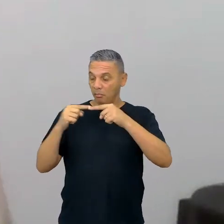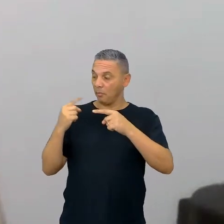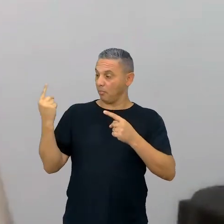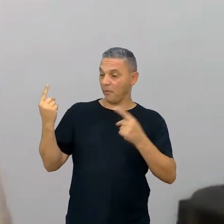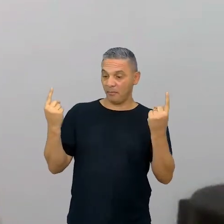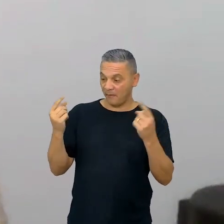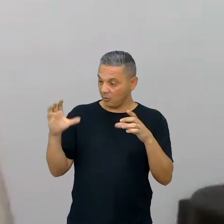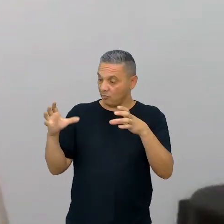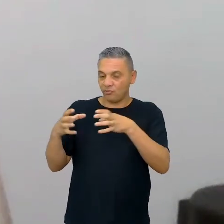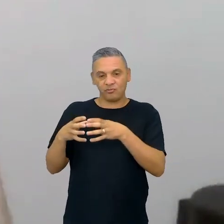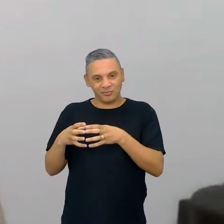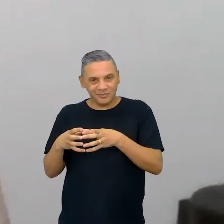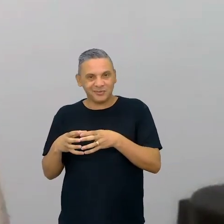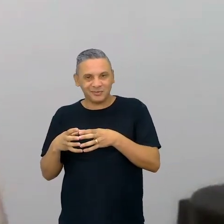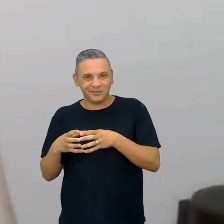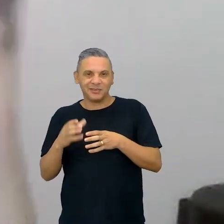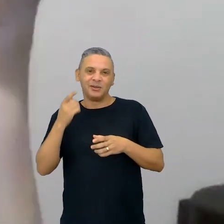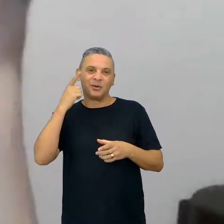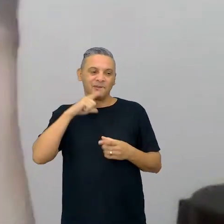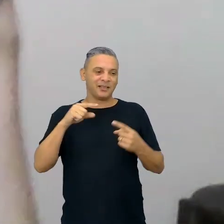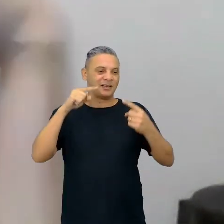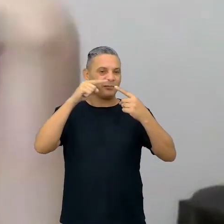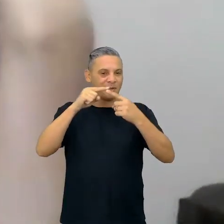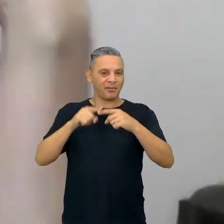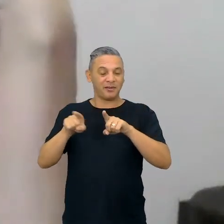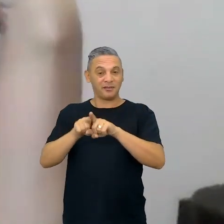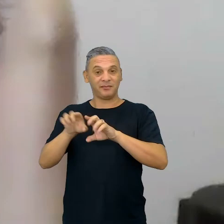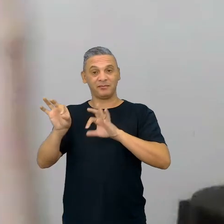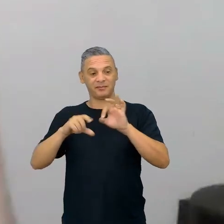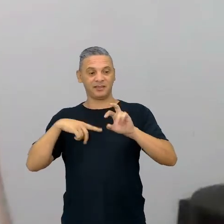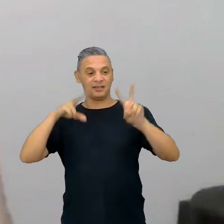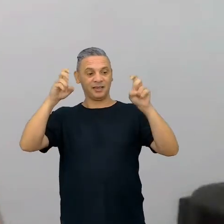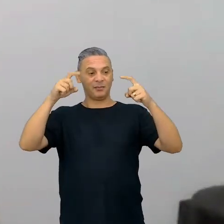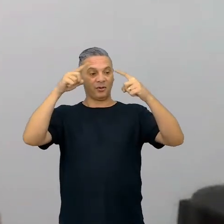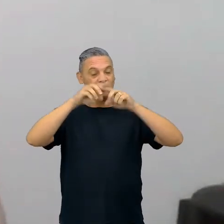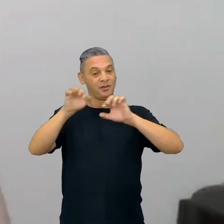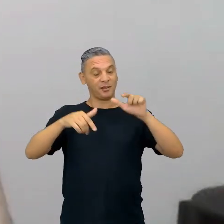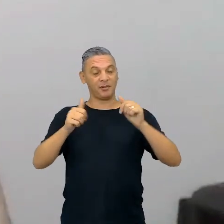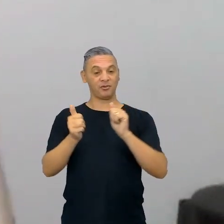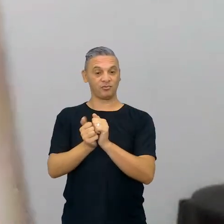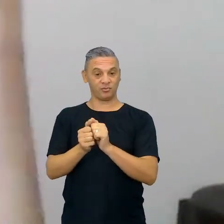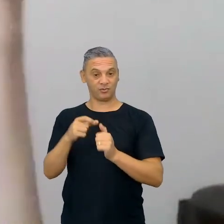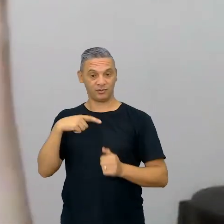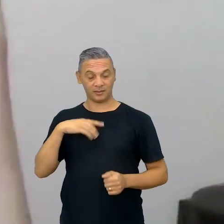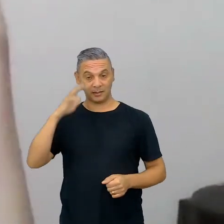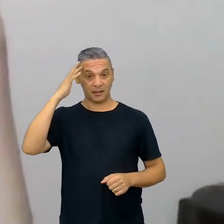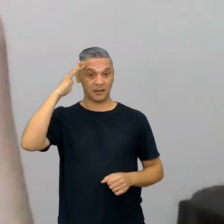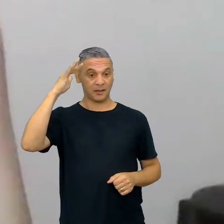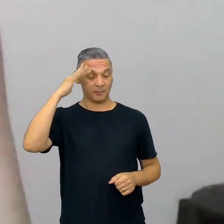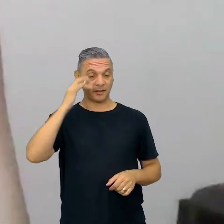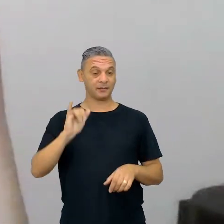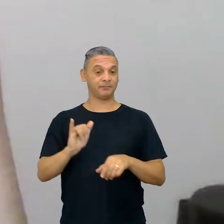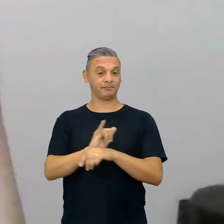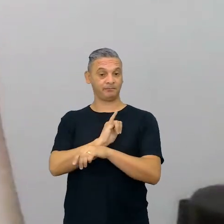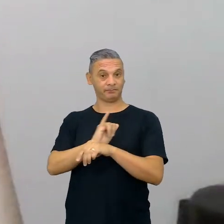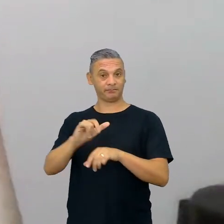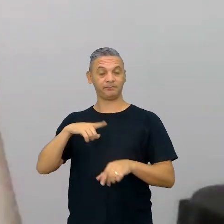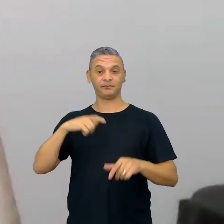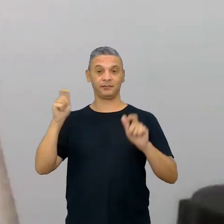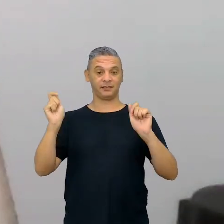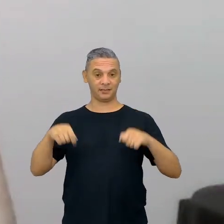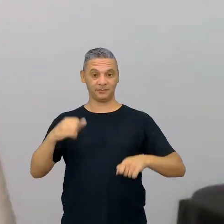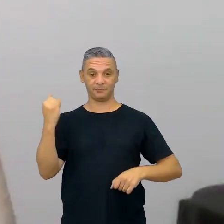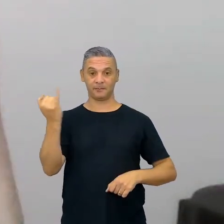mas o tema eu consigo casar com uma outra série, eu consigo trabalhar junto, então pensem em algumas ações assim, é muito